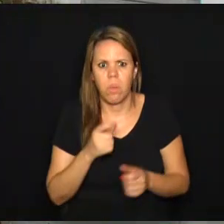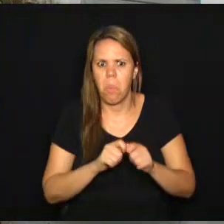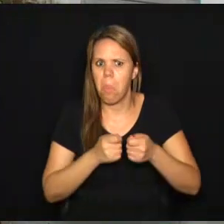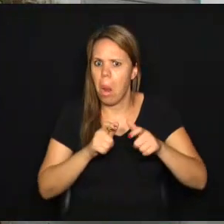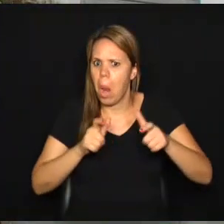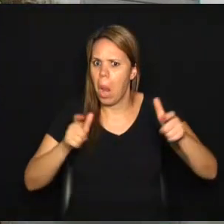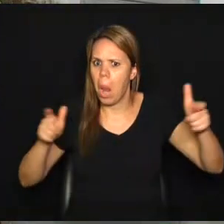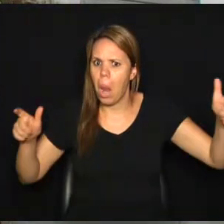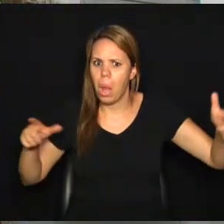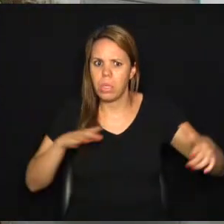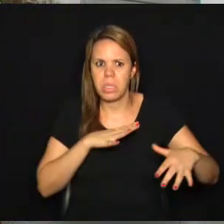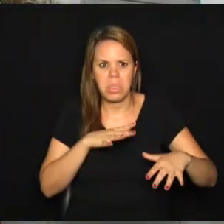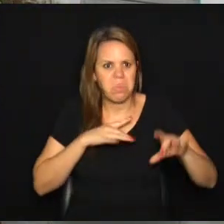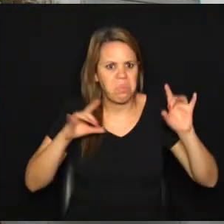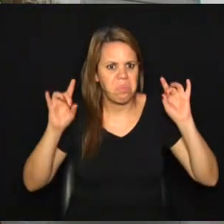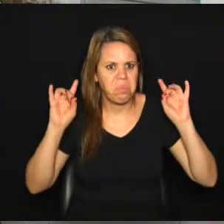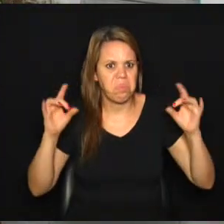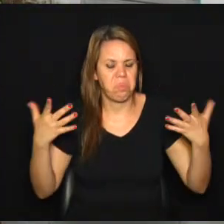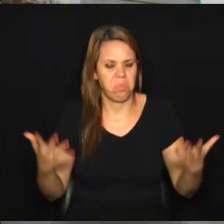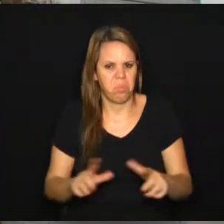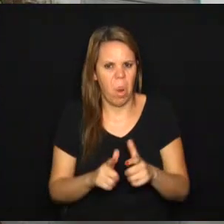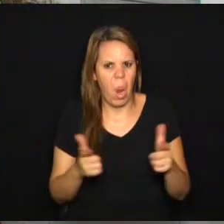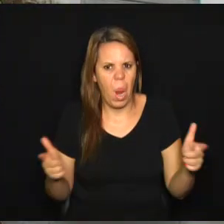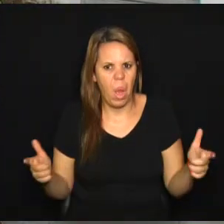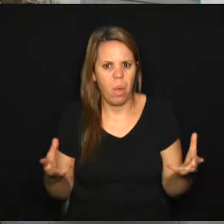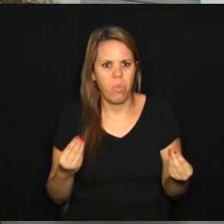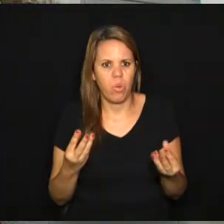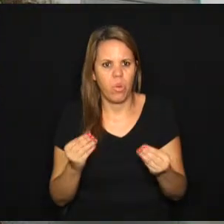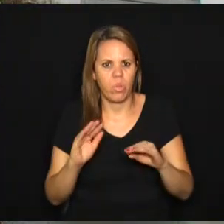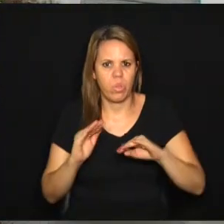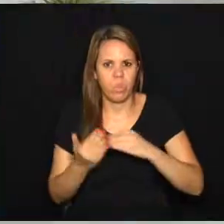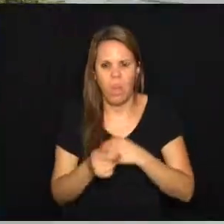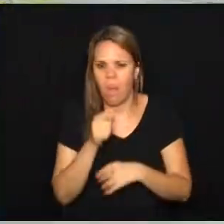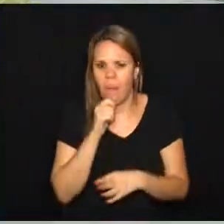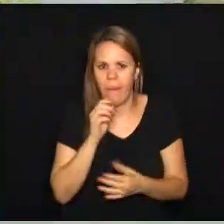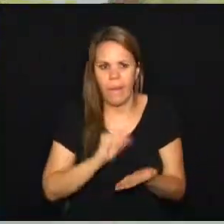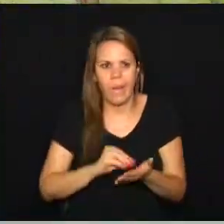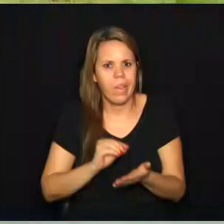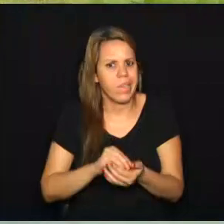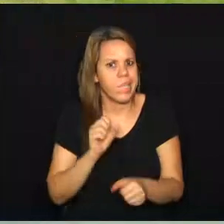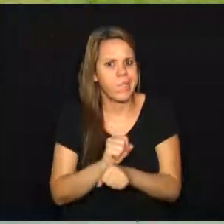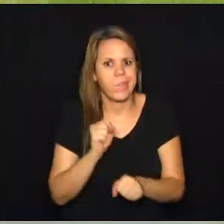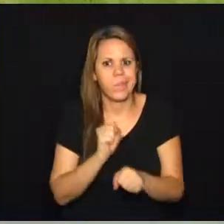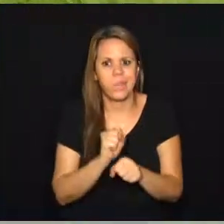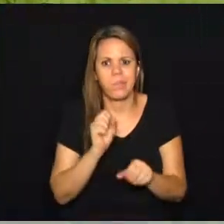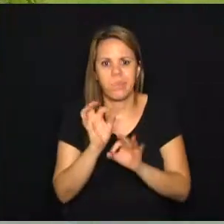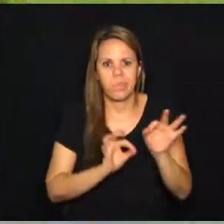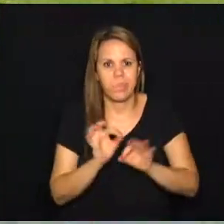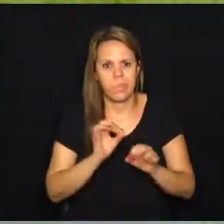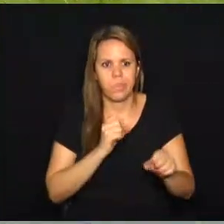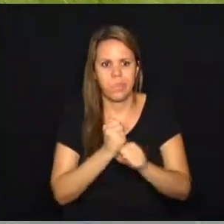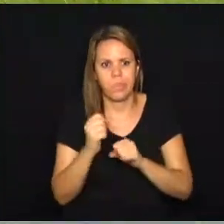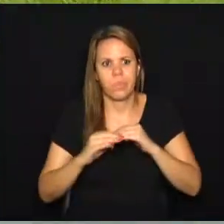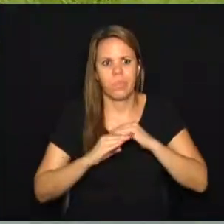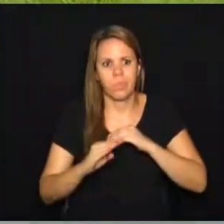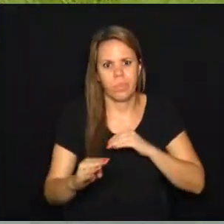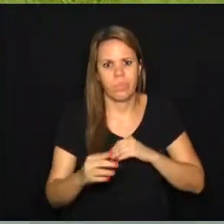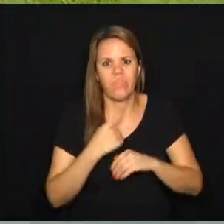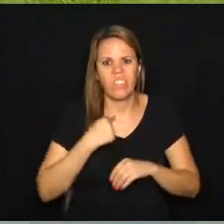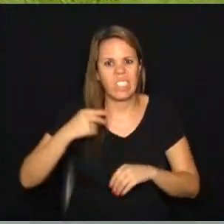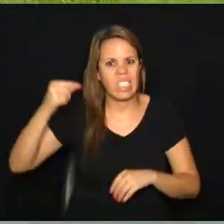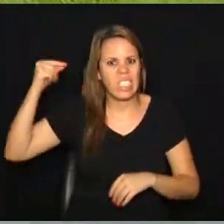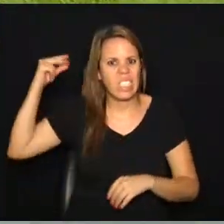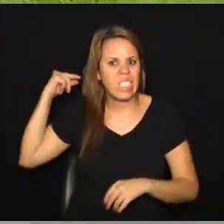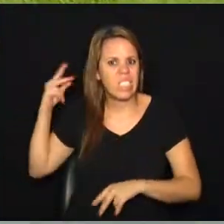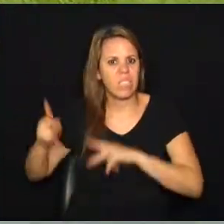cidade, uma metrópole e com esse crescimento, muitos bairros ainda aguardam sua regularização, desejo antigo